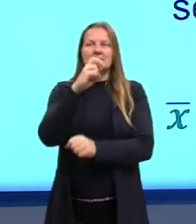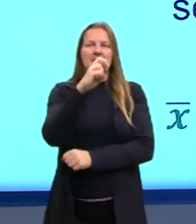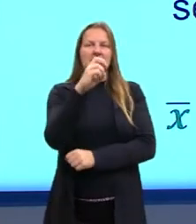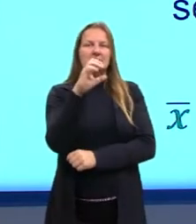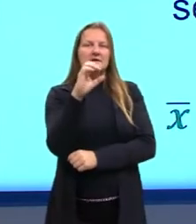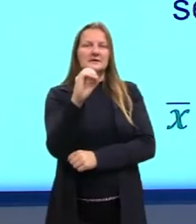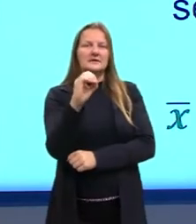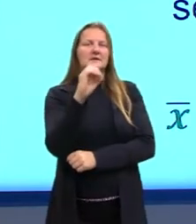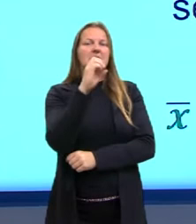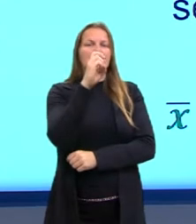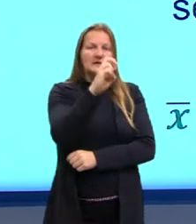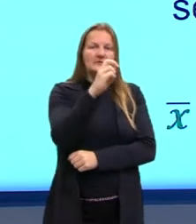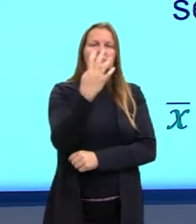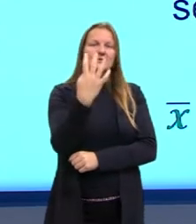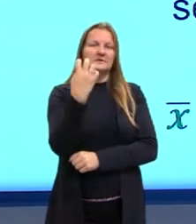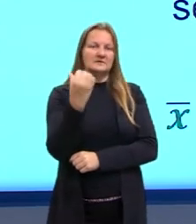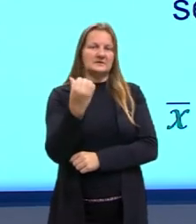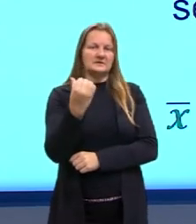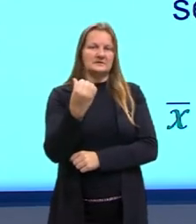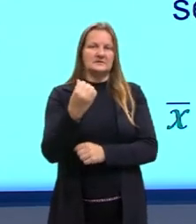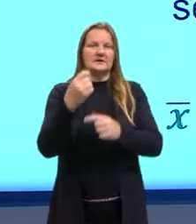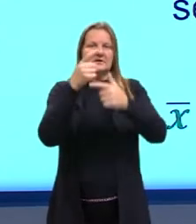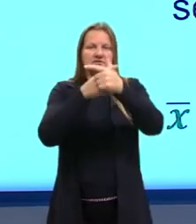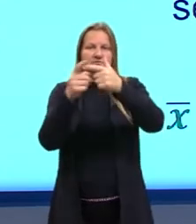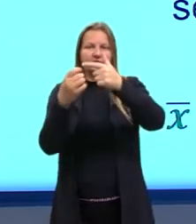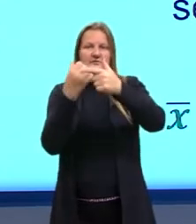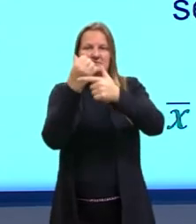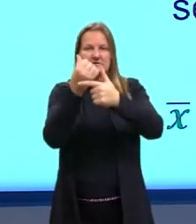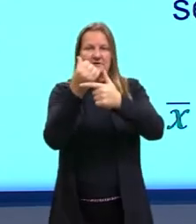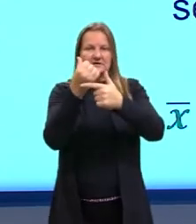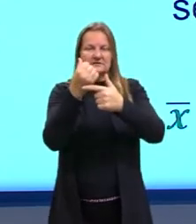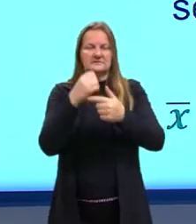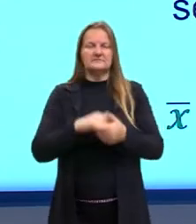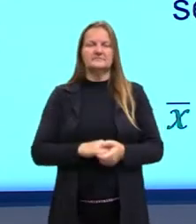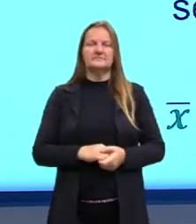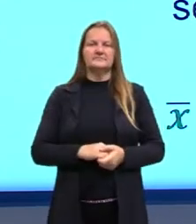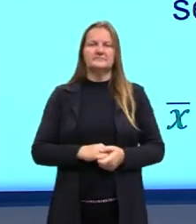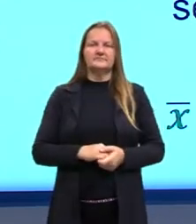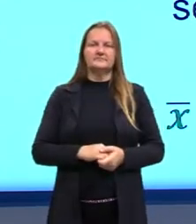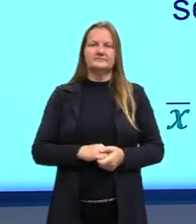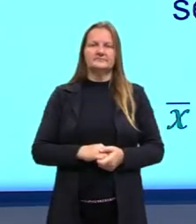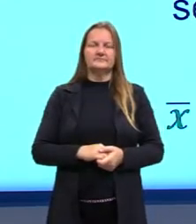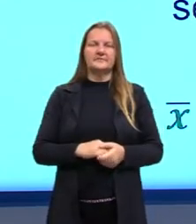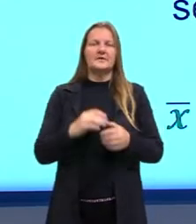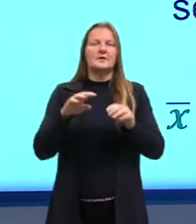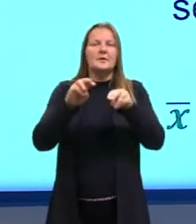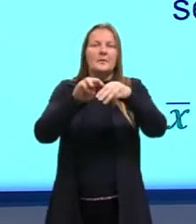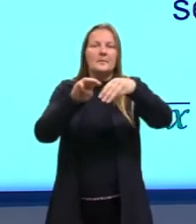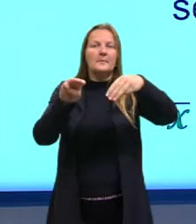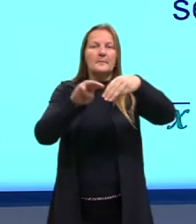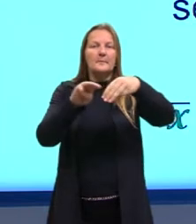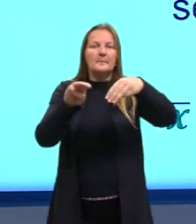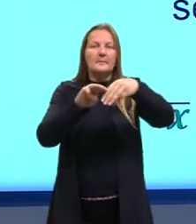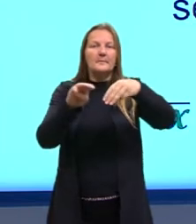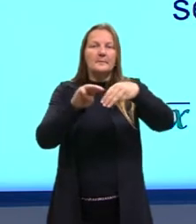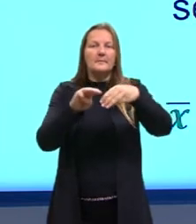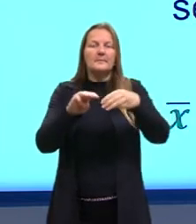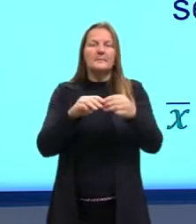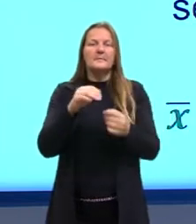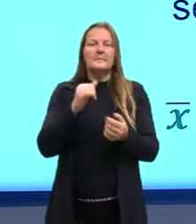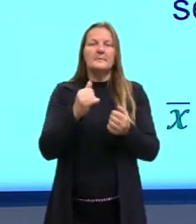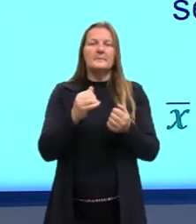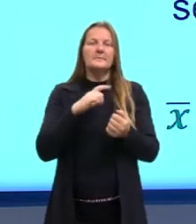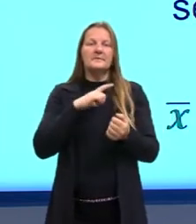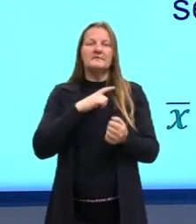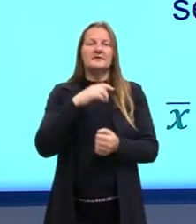546 e vou dividir por 6. Então, a média, né, desse campeonato foi